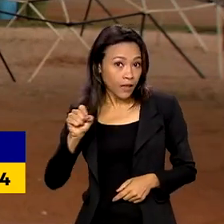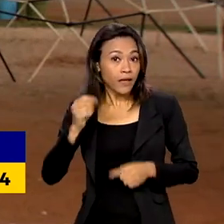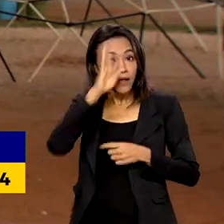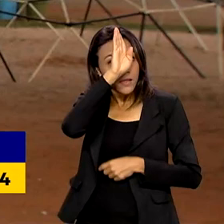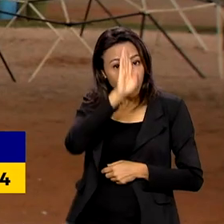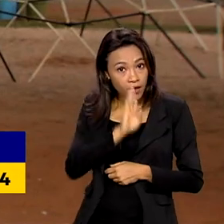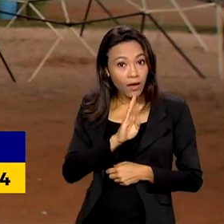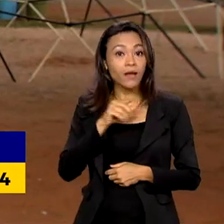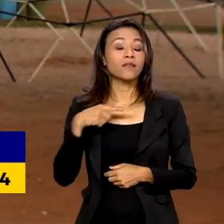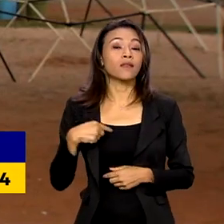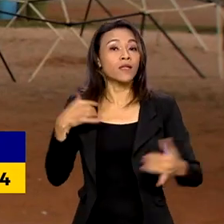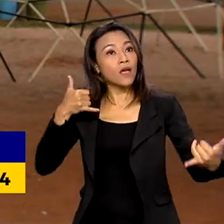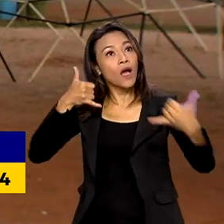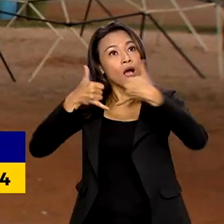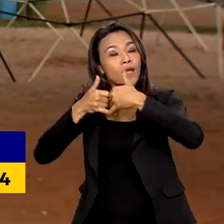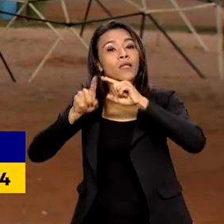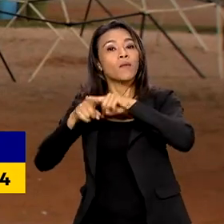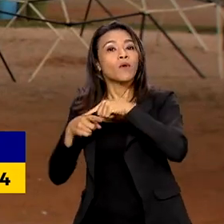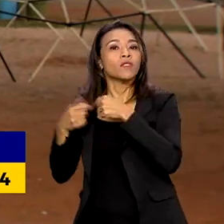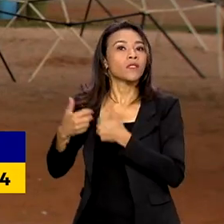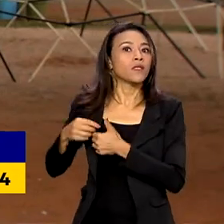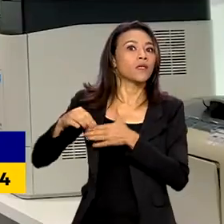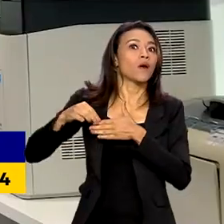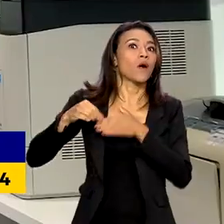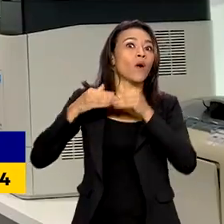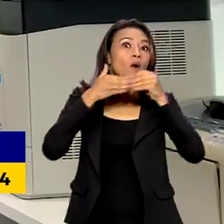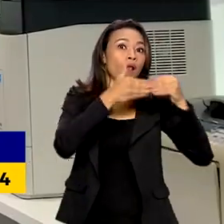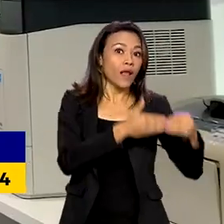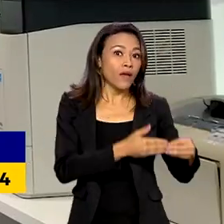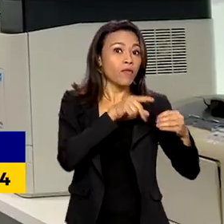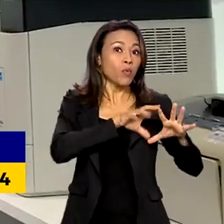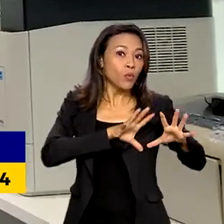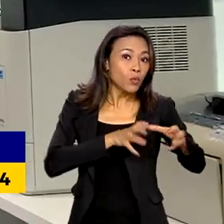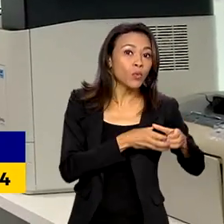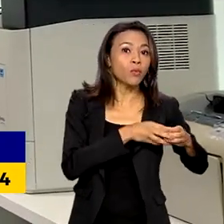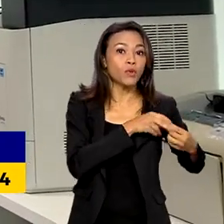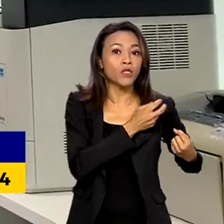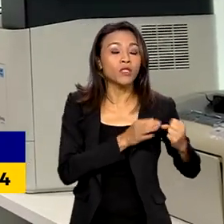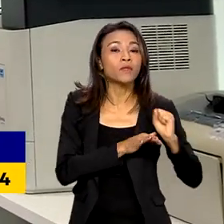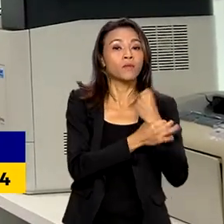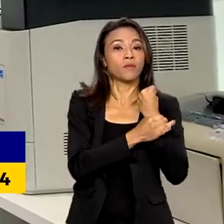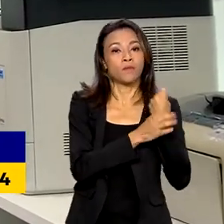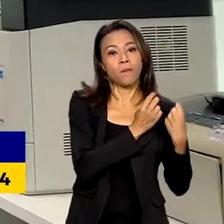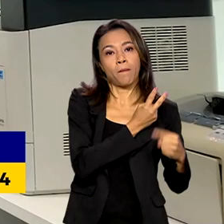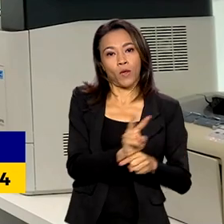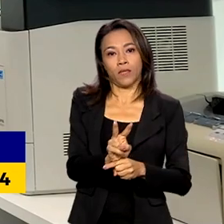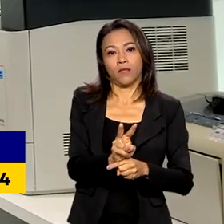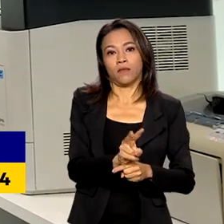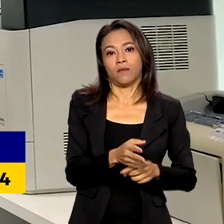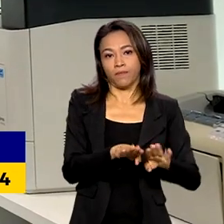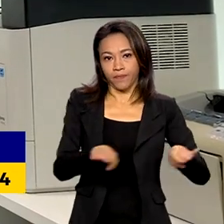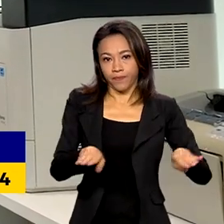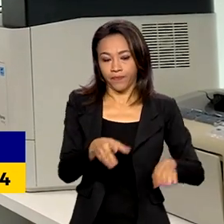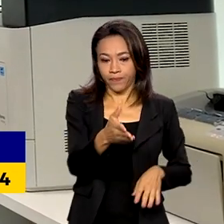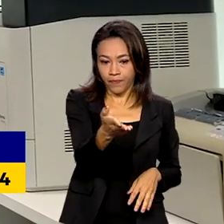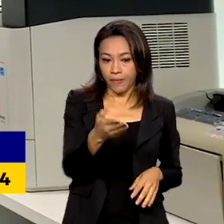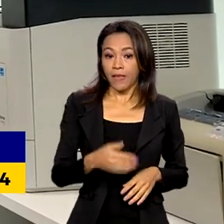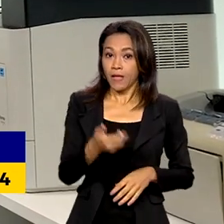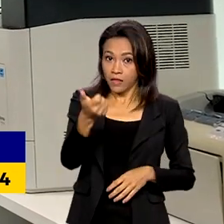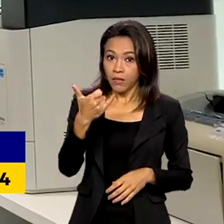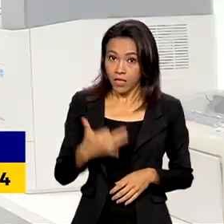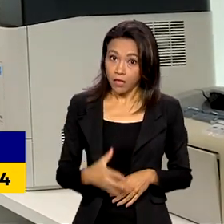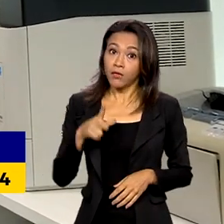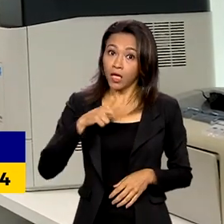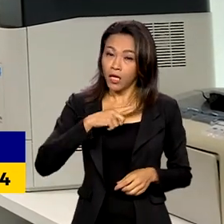encaminha o caso para a rede de proteção. Nós podemos e temos mecanismos muito bons hoje, que podem ser